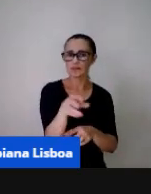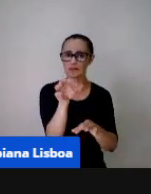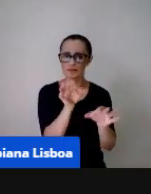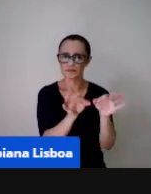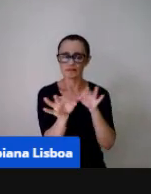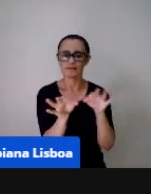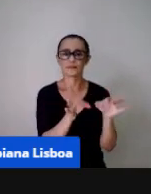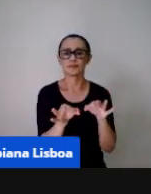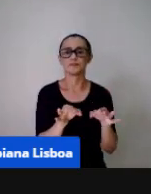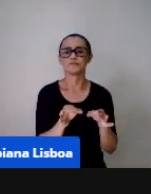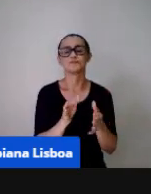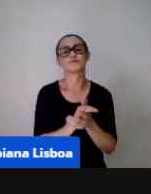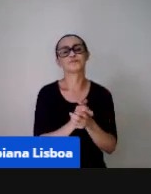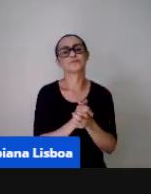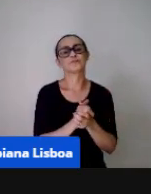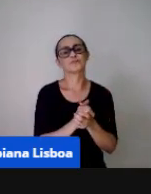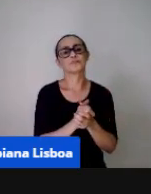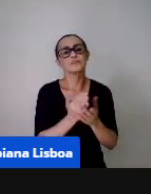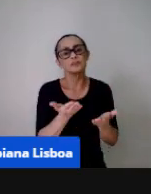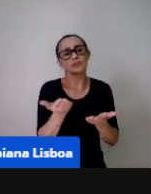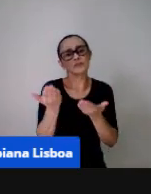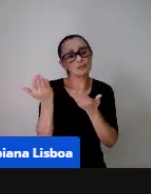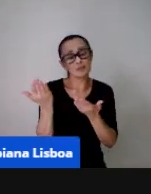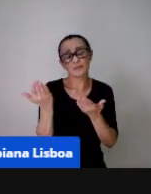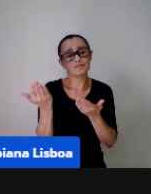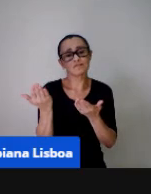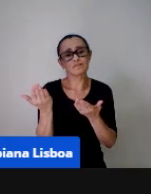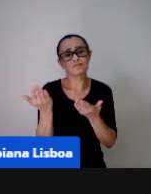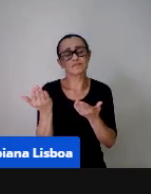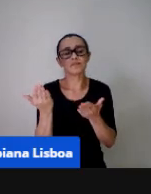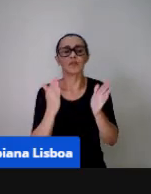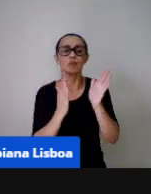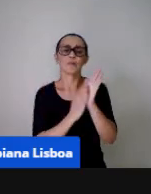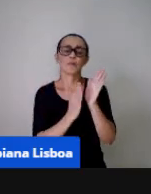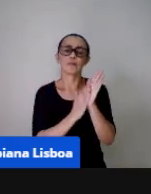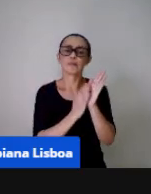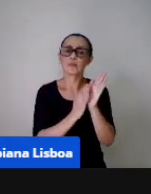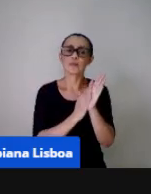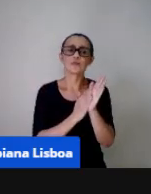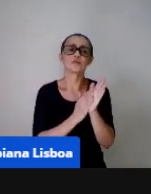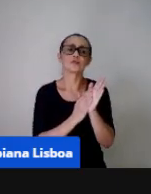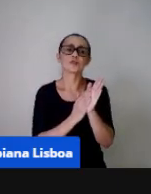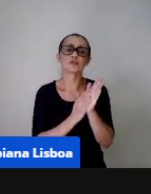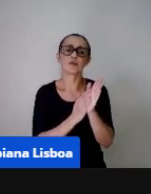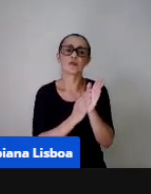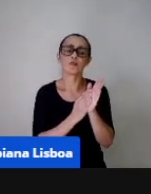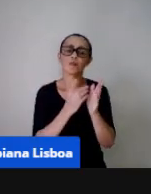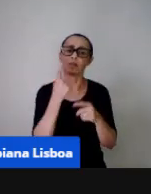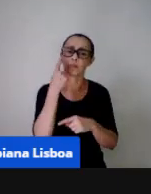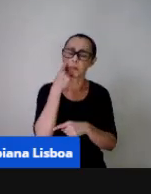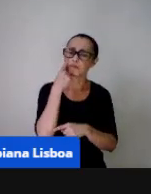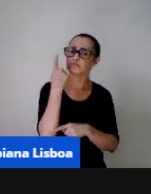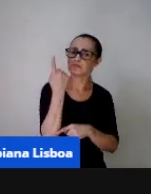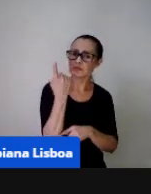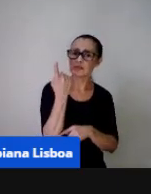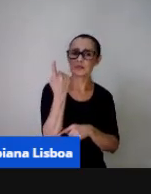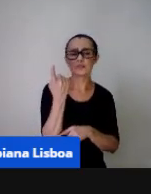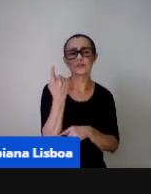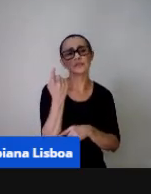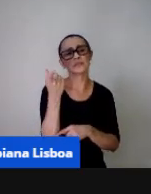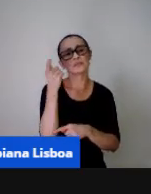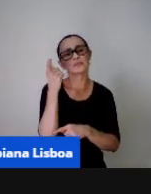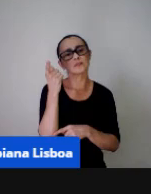então trouxe aí para vocês verem um exemplo que às vezes é interessante que nós adquirimos esse material